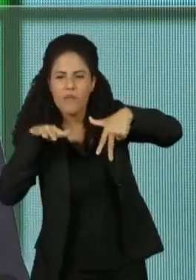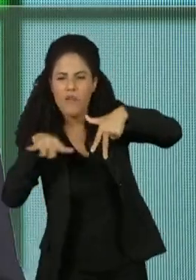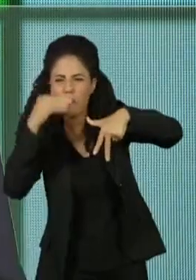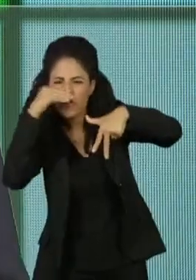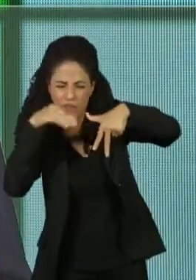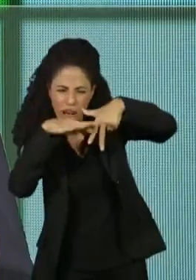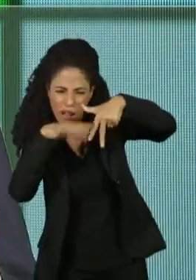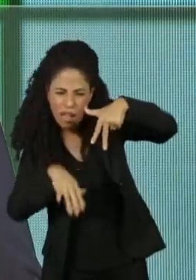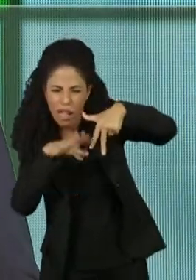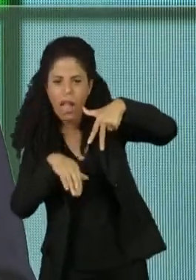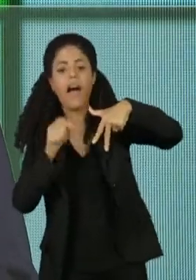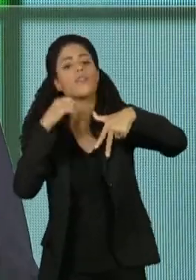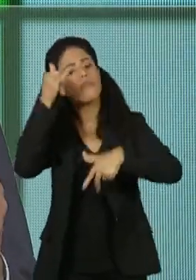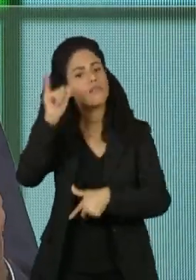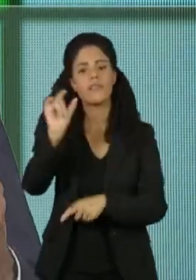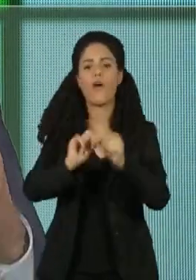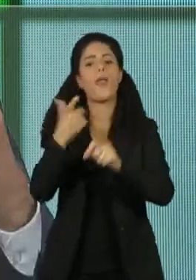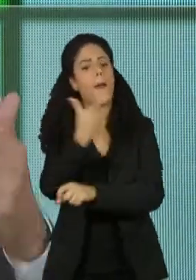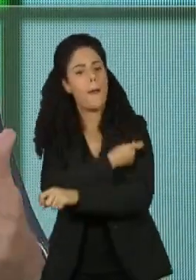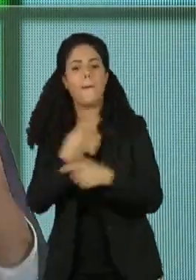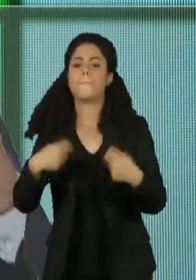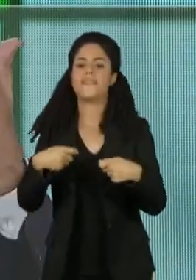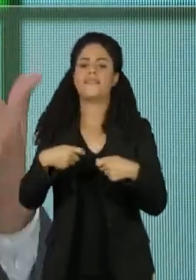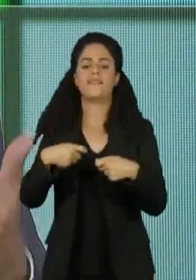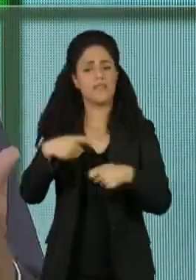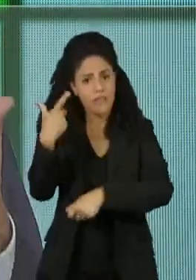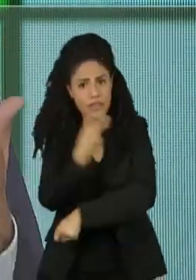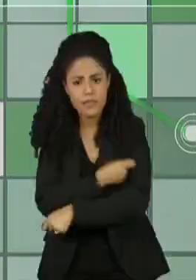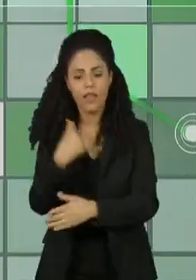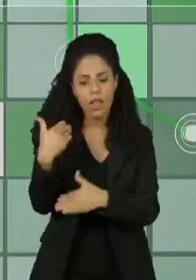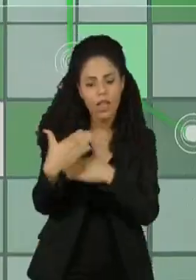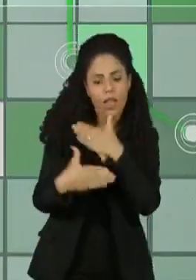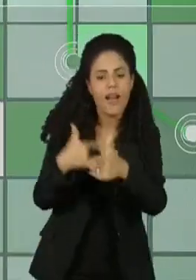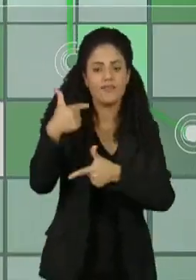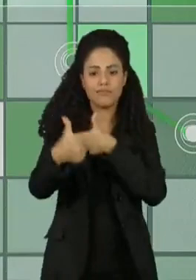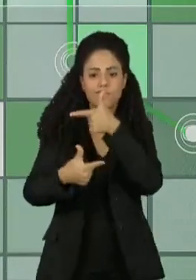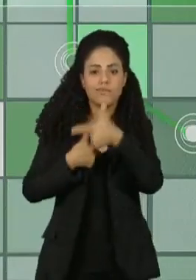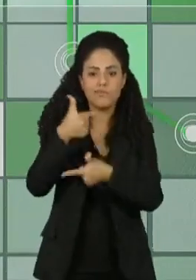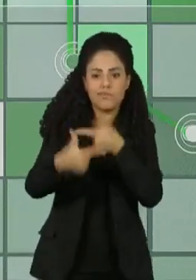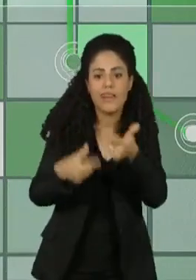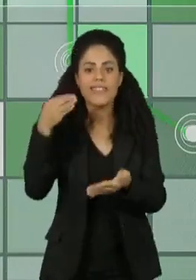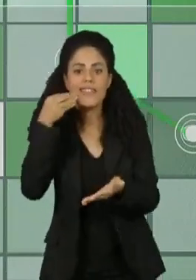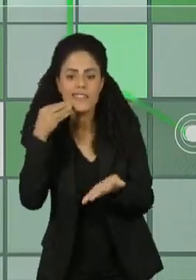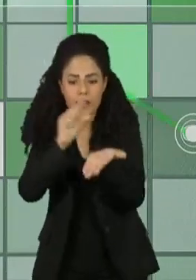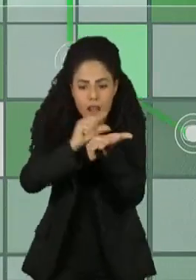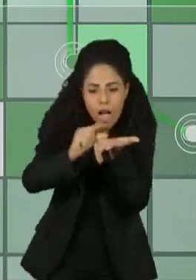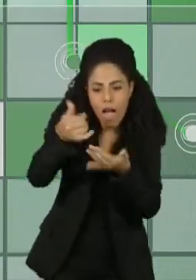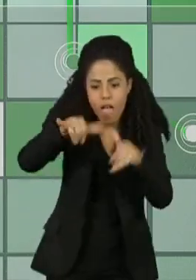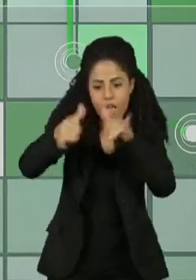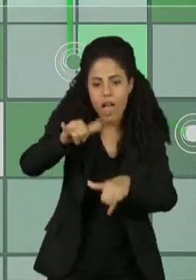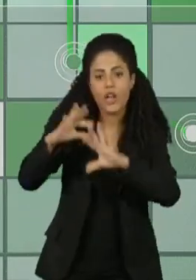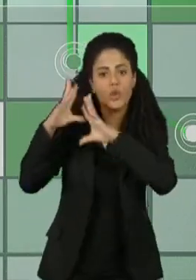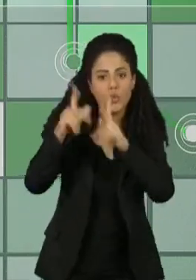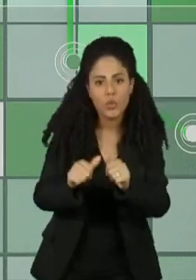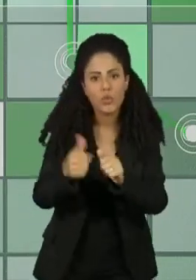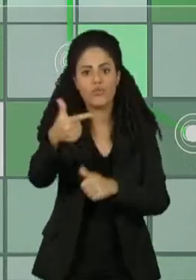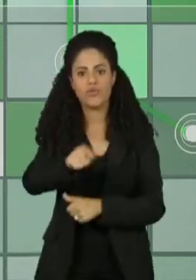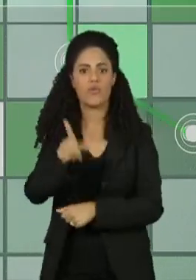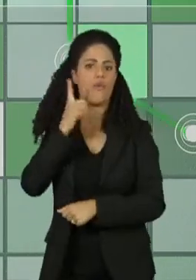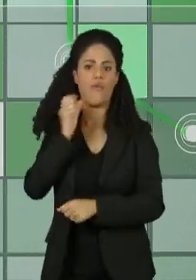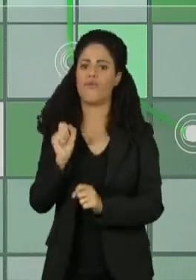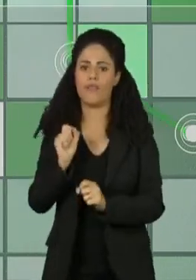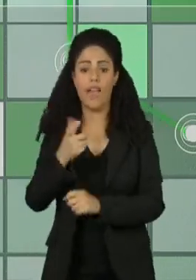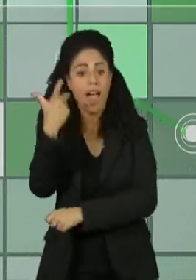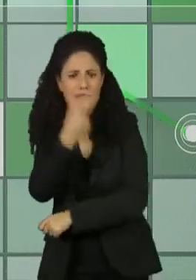outras enfermidades, foi necessário muitos anos de trabalho a favor da vacina. Repito, a